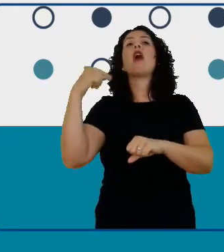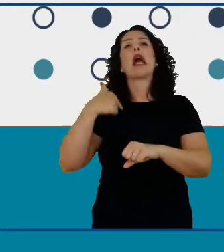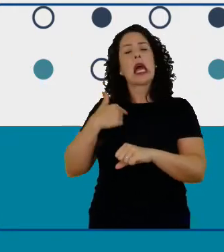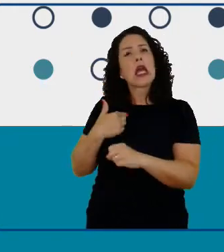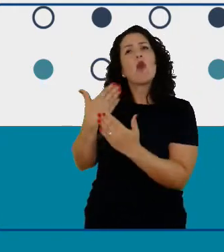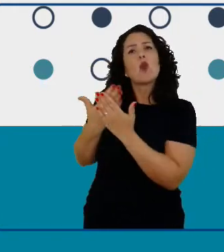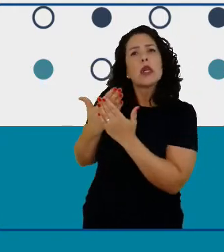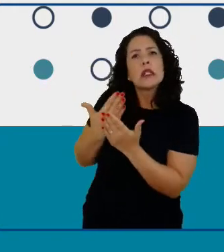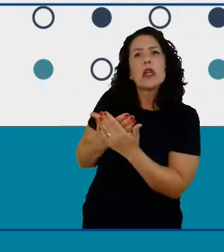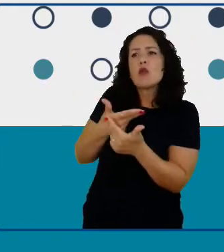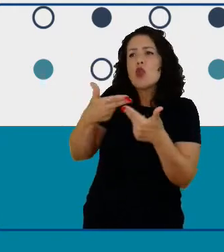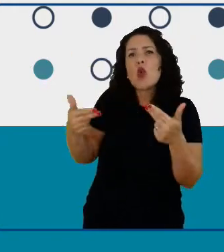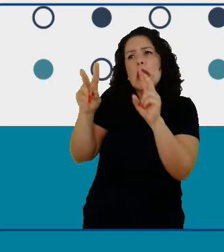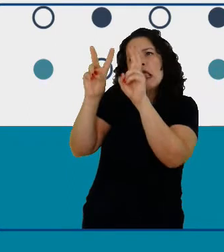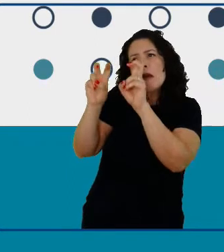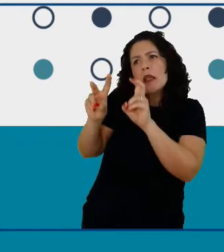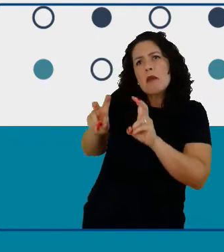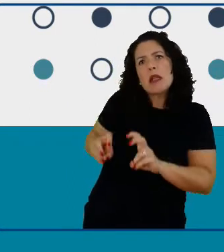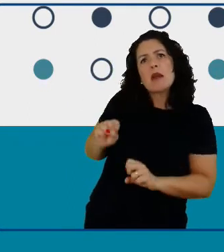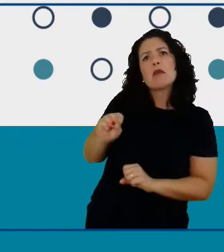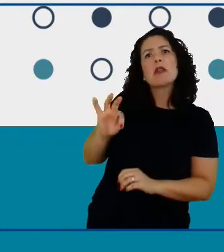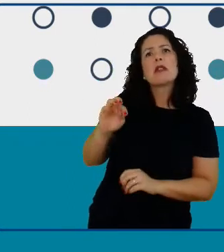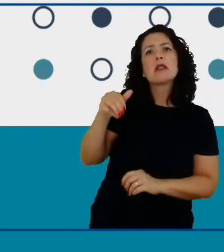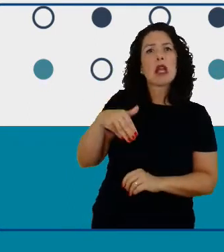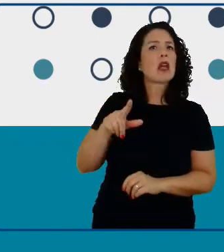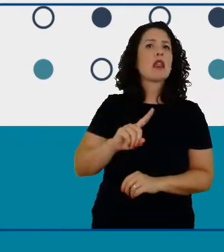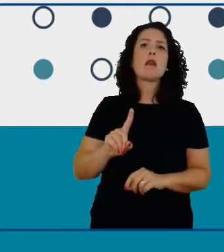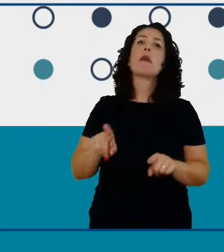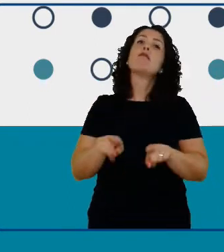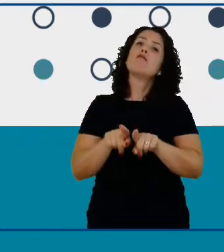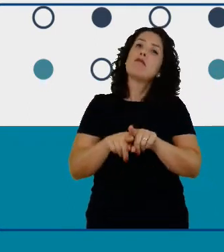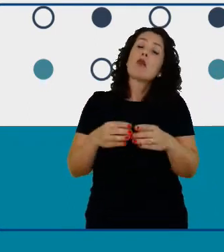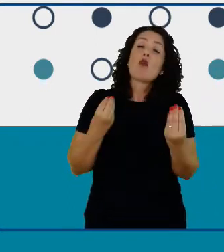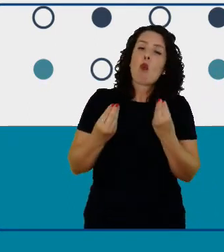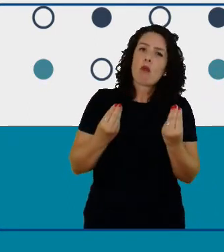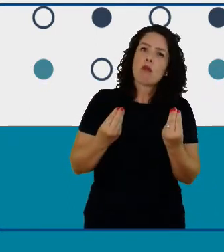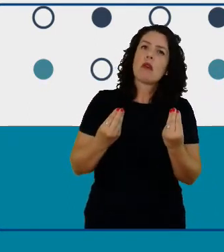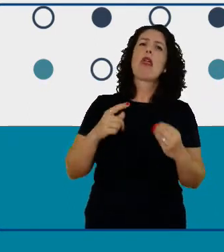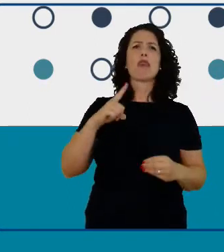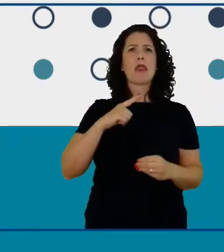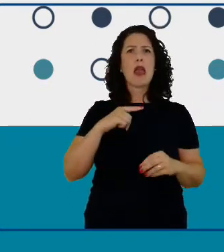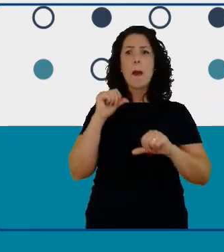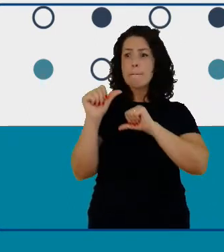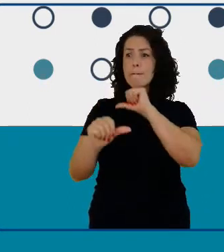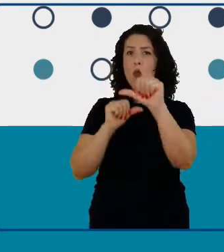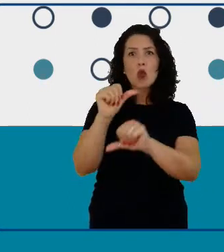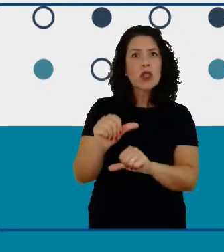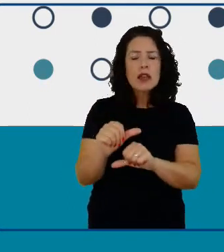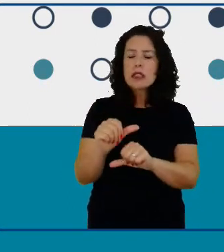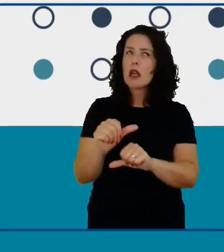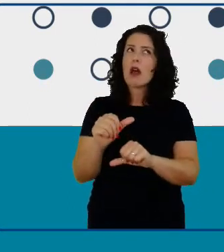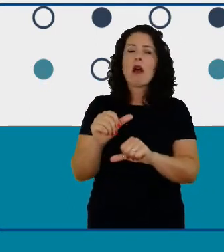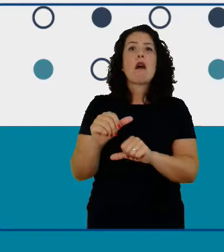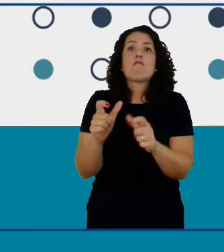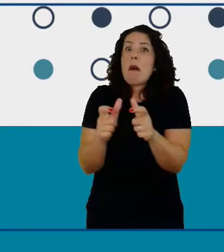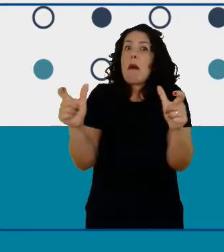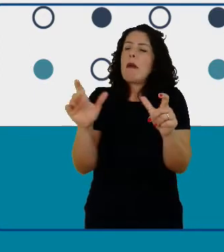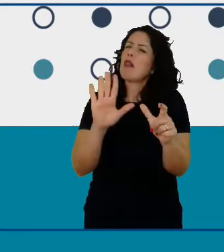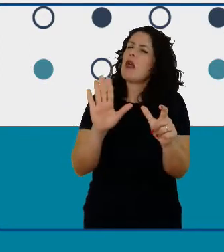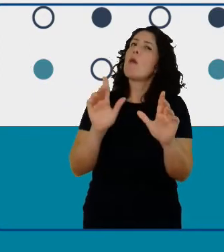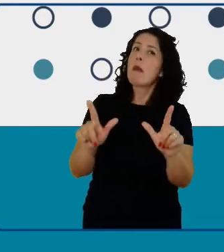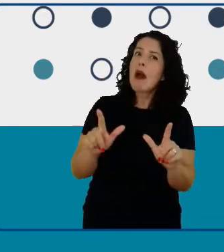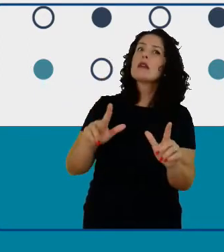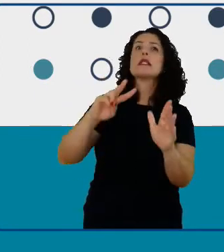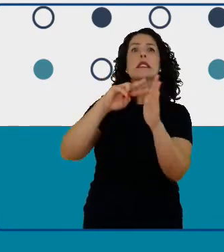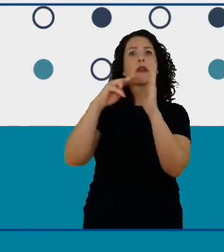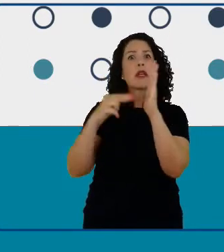ciências então você pode ver toda essa mudança que não é massiva mas é uma mudança significativa